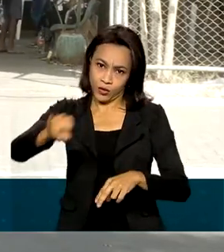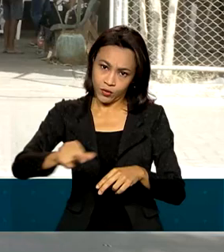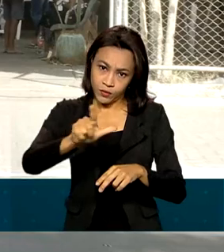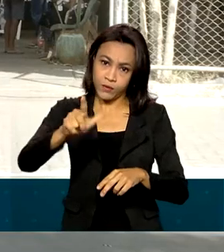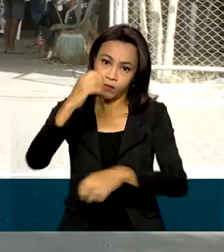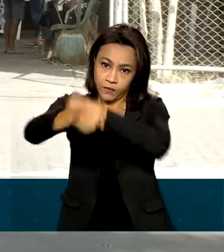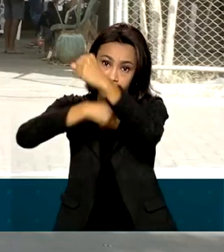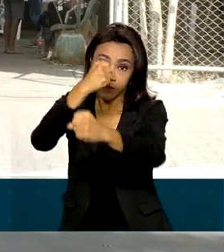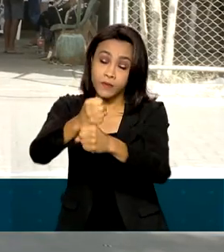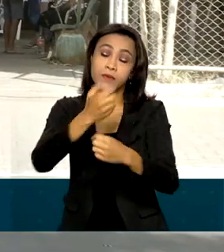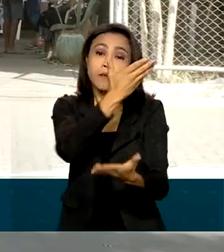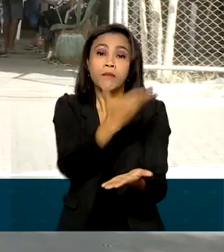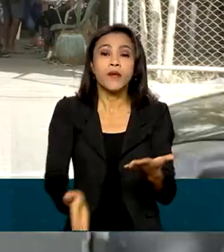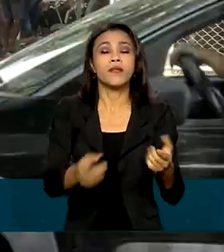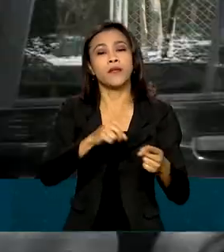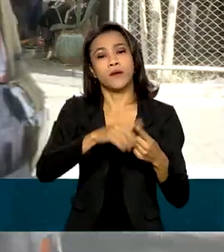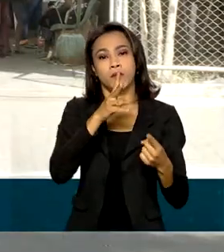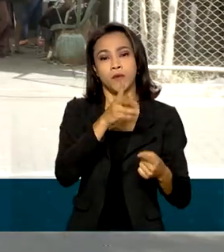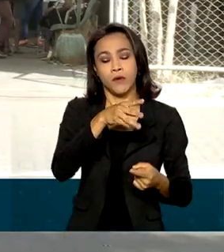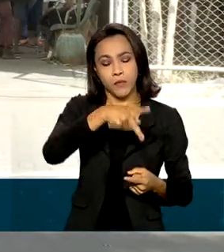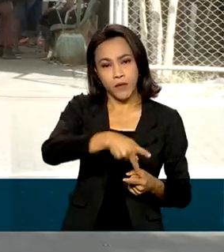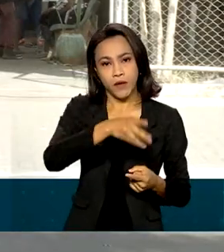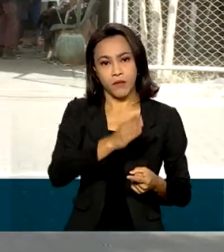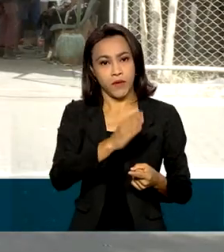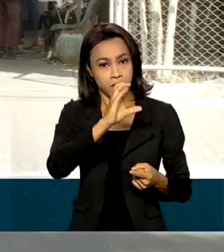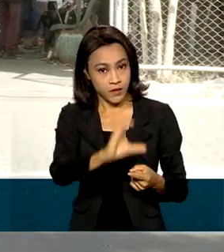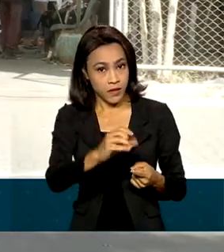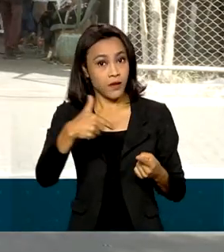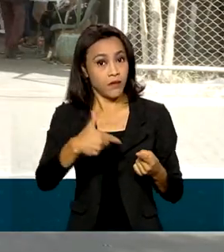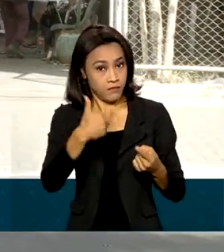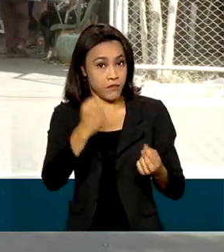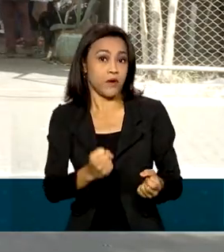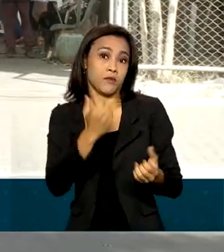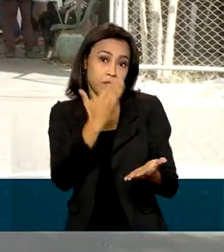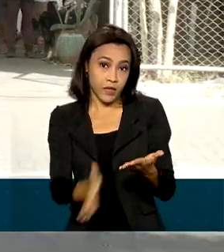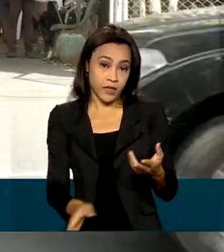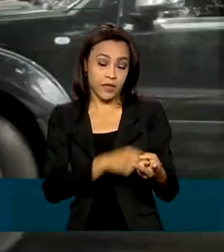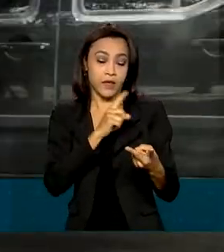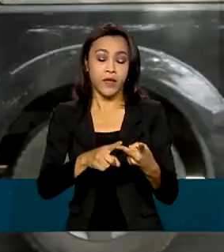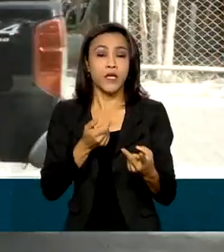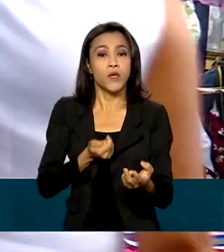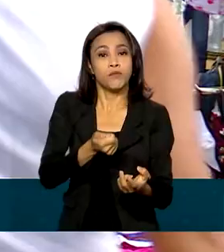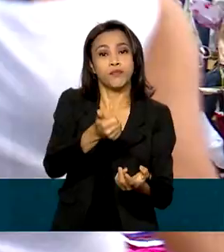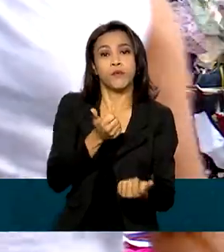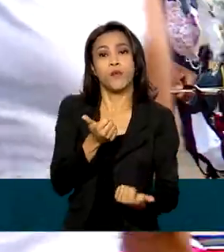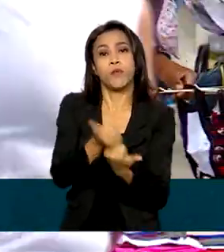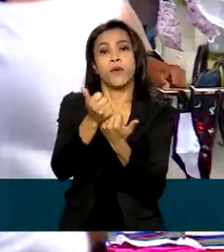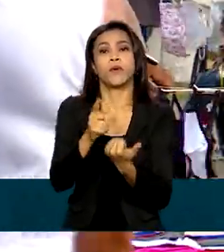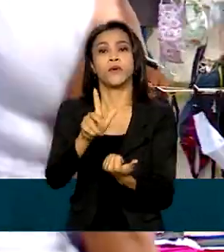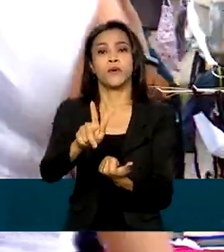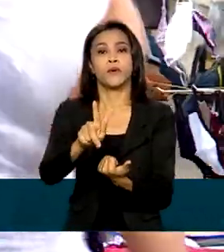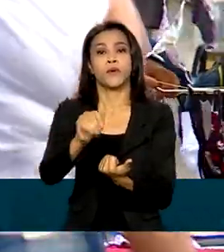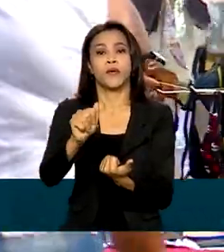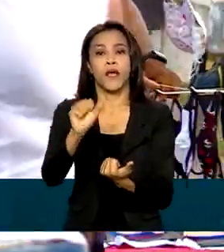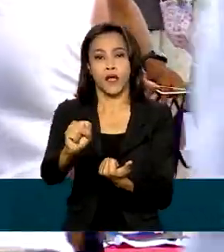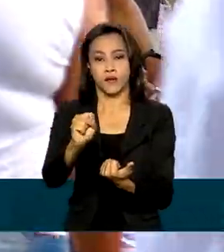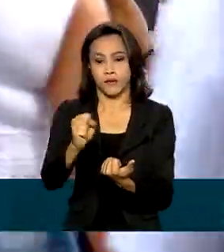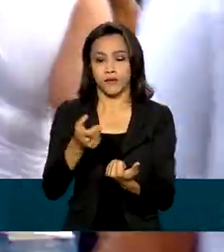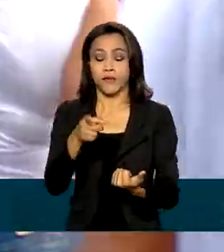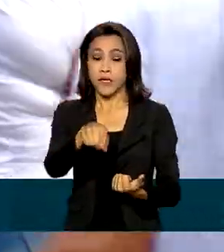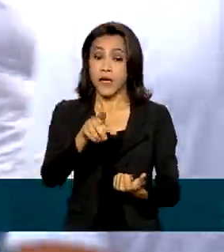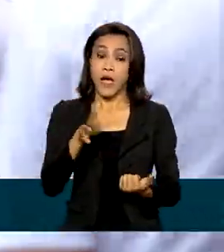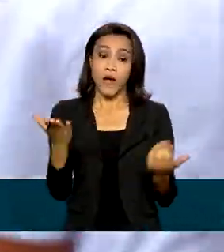outros benefícios como o BPC, Benefício de Prestação Continuada e o Auxílio Gás. Já o prazo para revisão